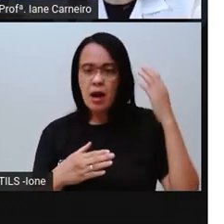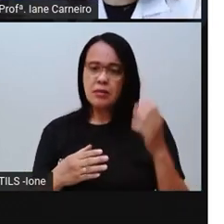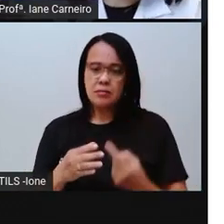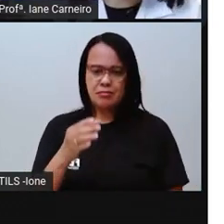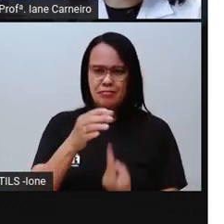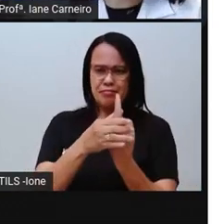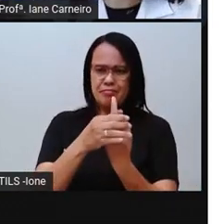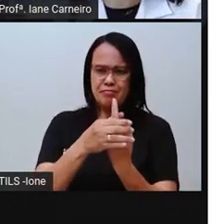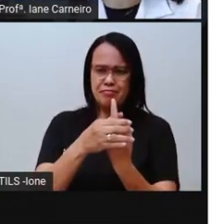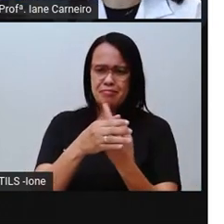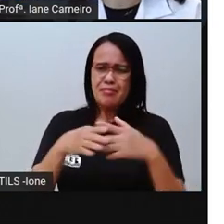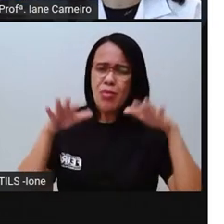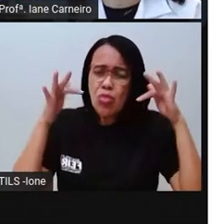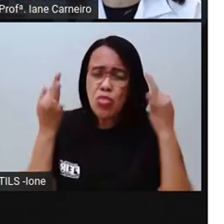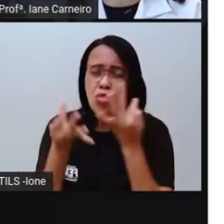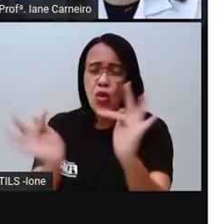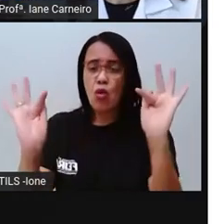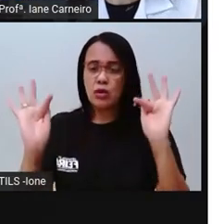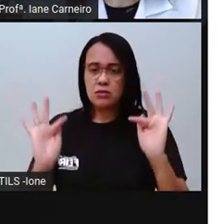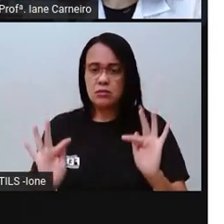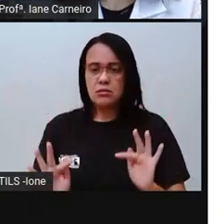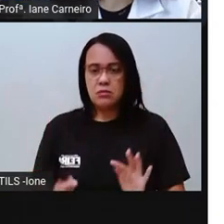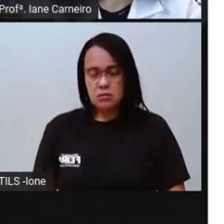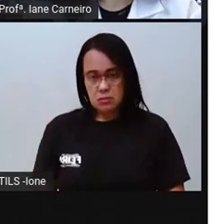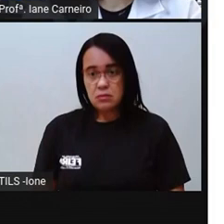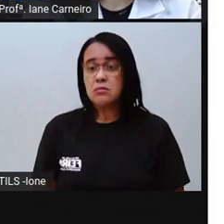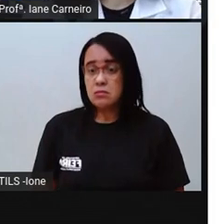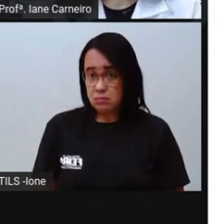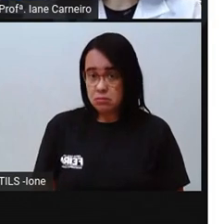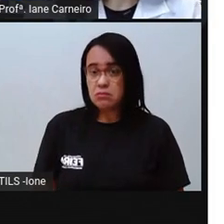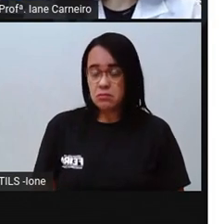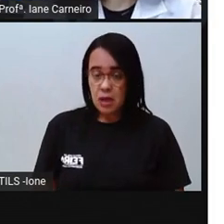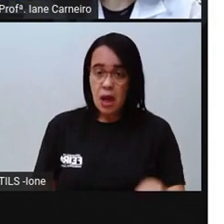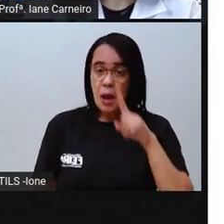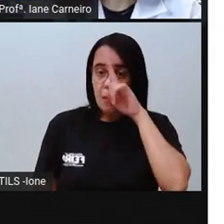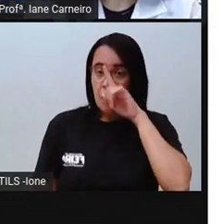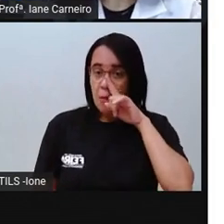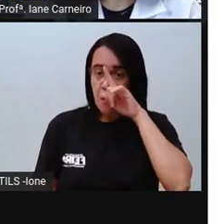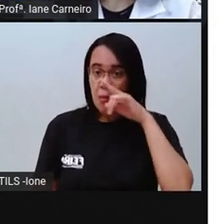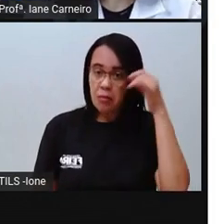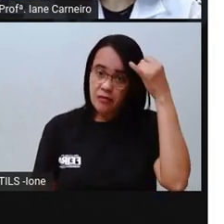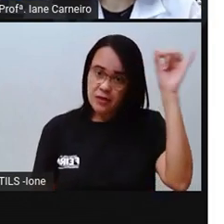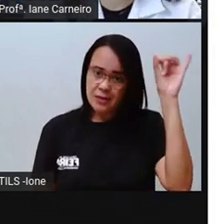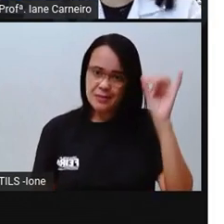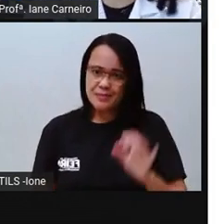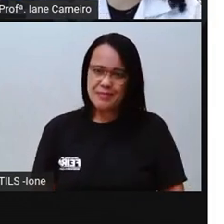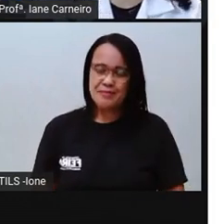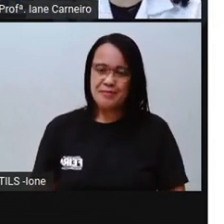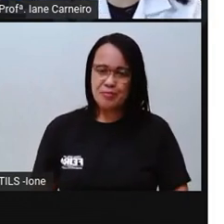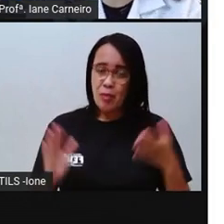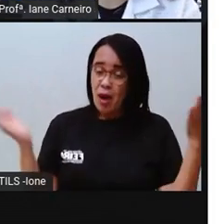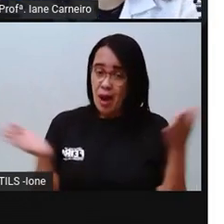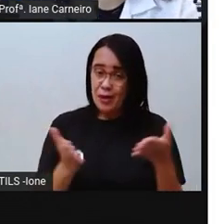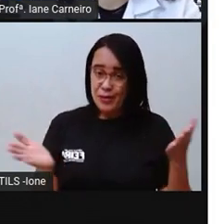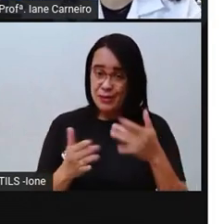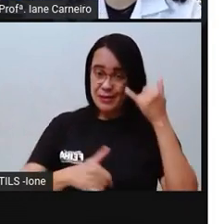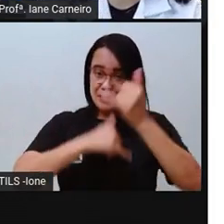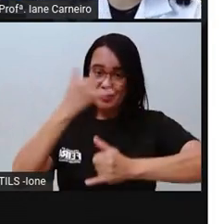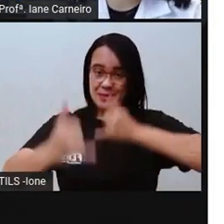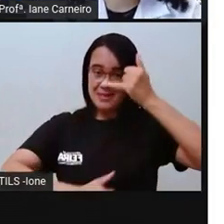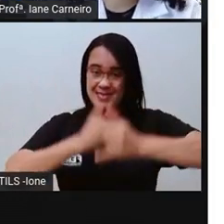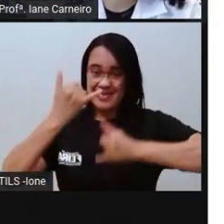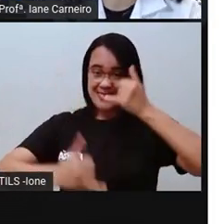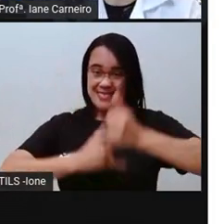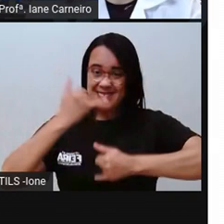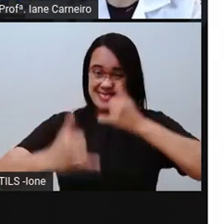machuca, dói, né? E aí a Pró trouxe um jogo. Vamos fazer um jogo? Eu sei que meus alunos do primeiro ano